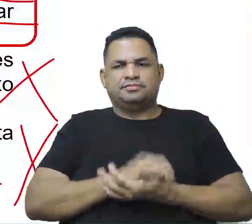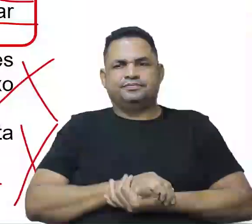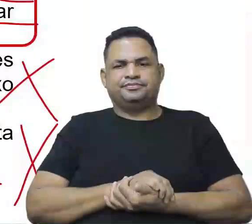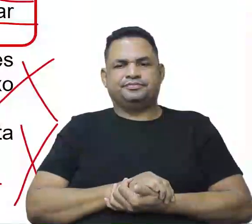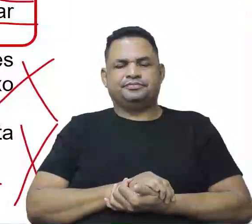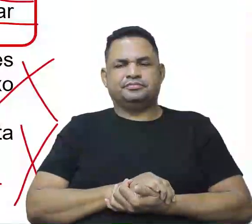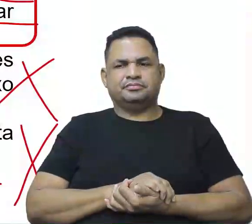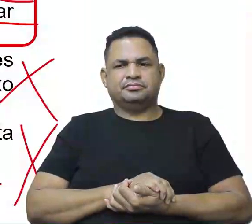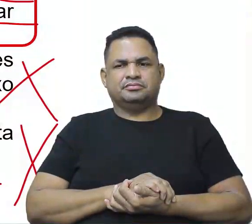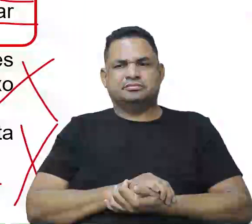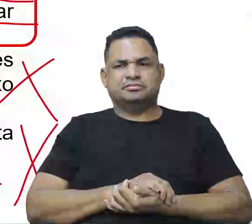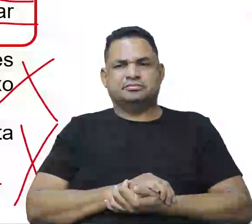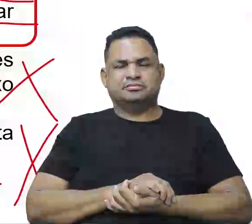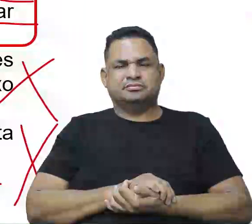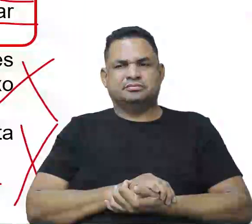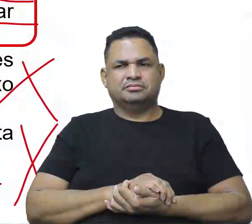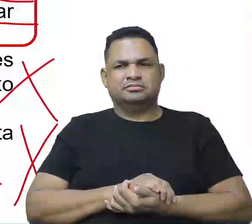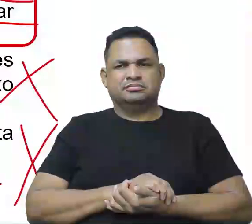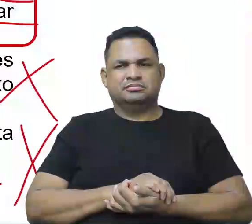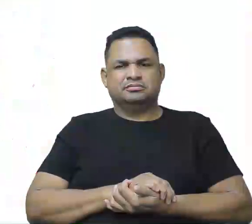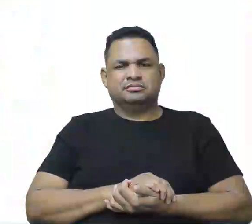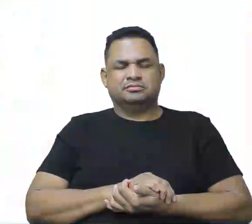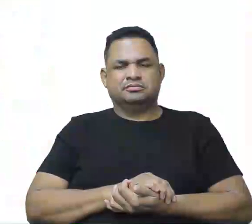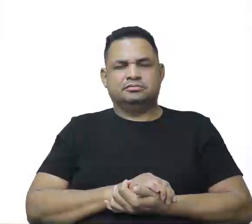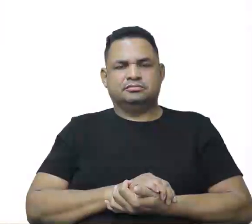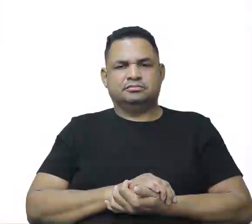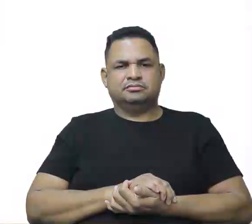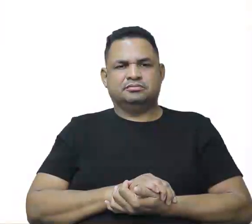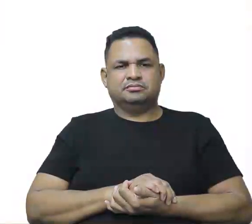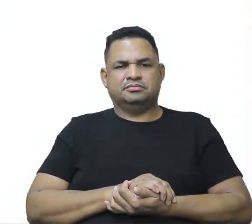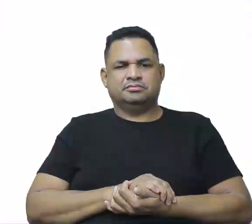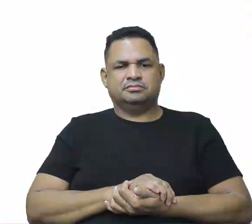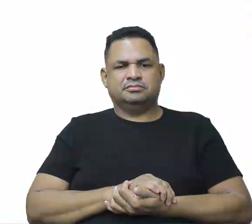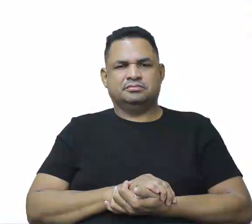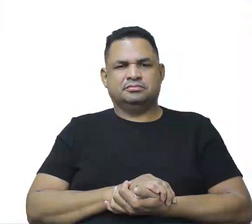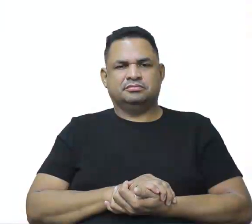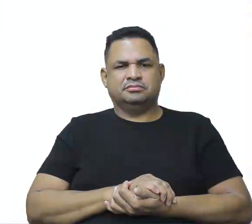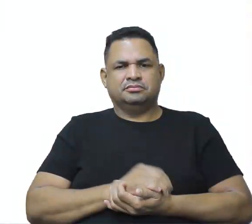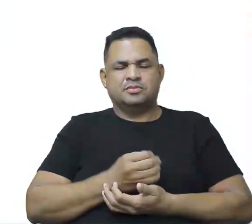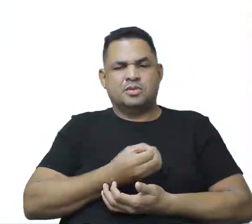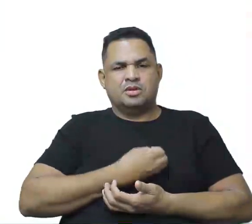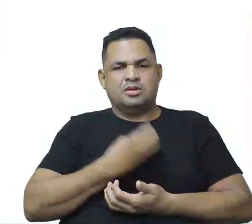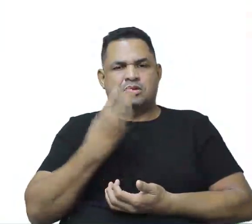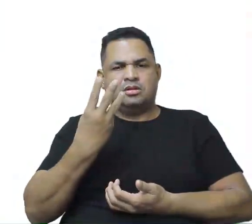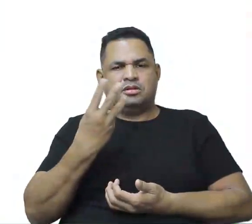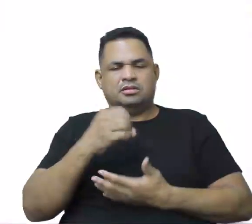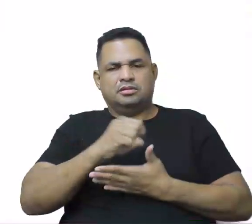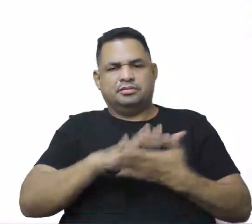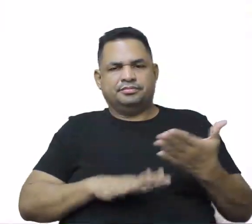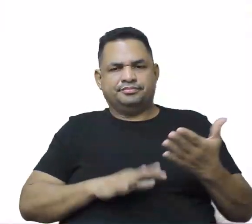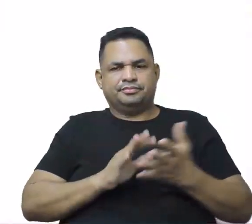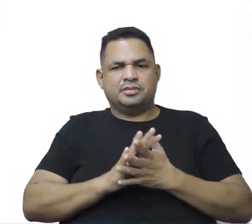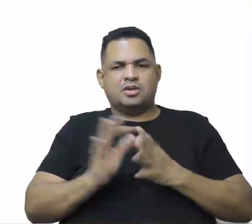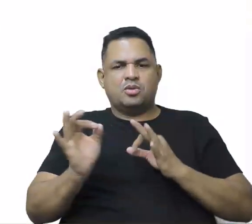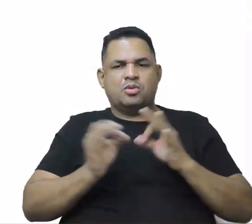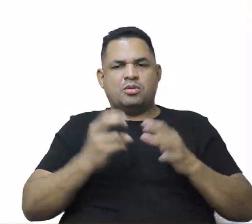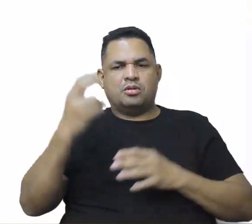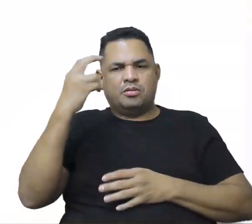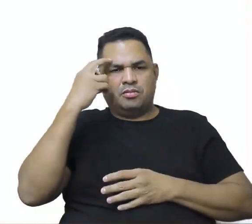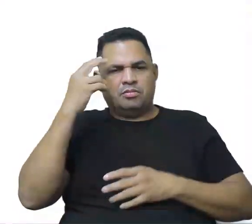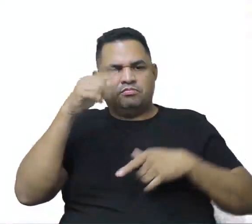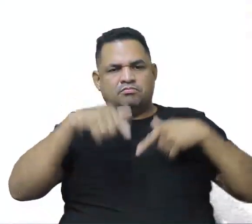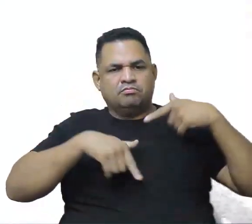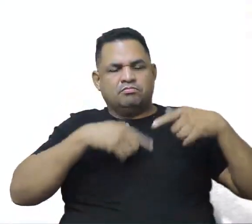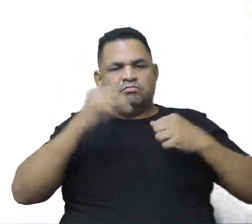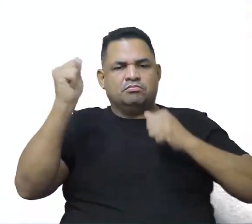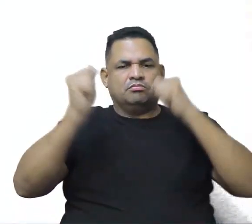E aí, vai lá e compra, tá certo? Para consumir, para atender esse mercado. Questão 3, é uma forma de cultura